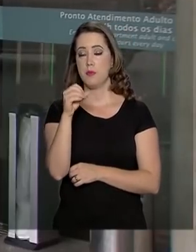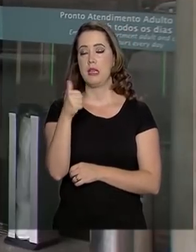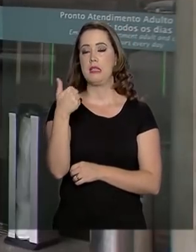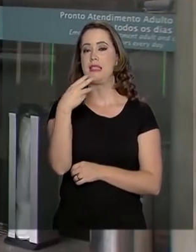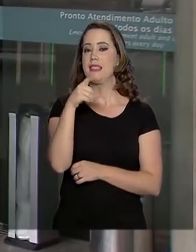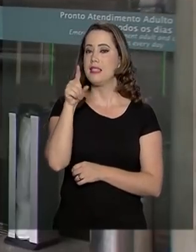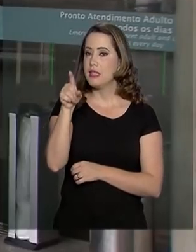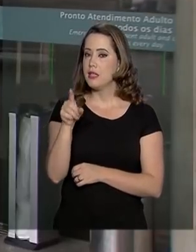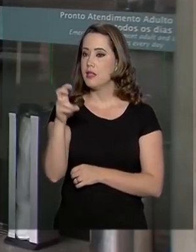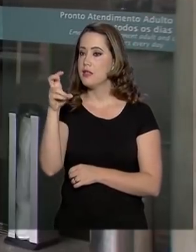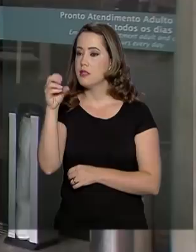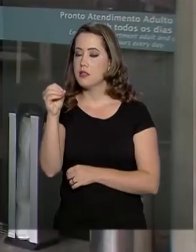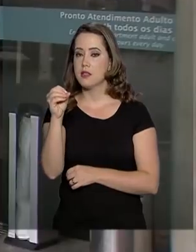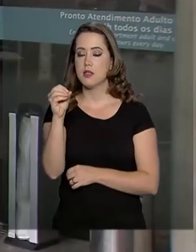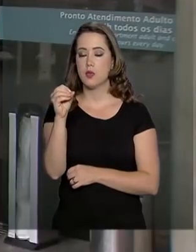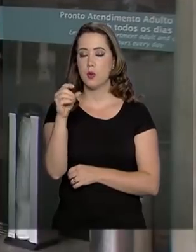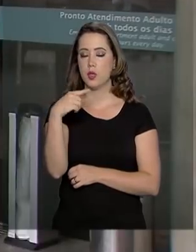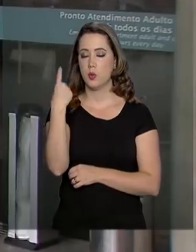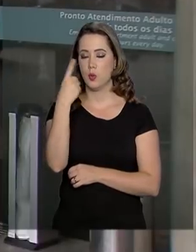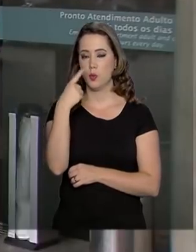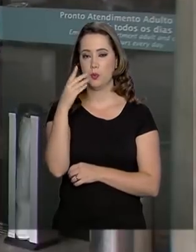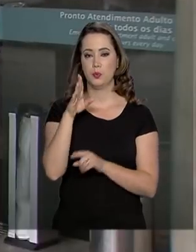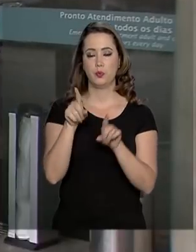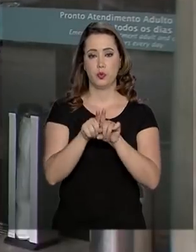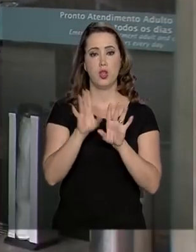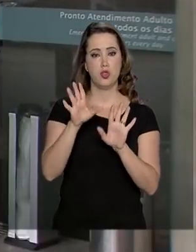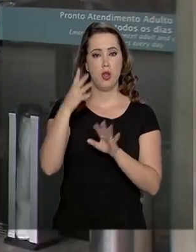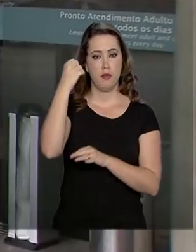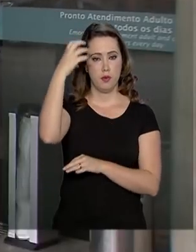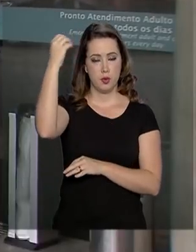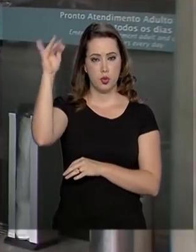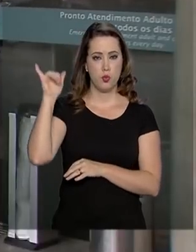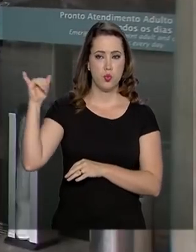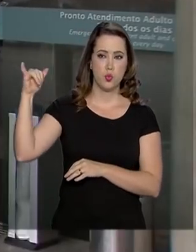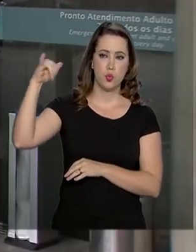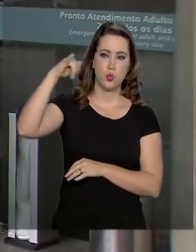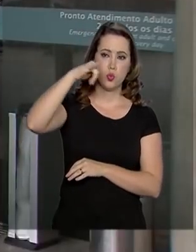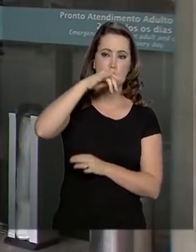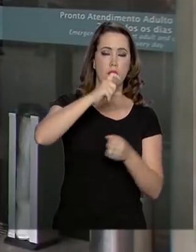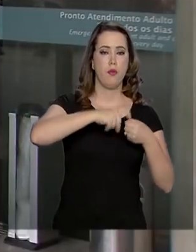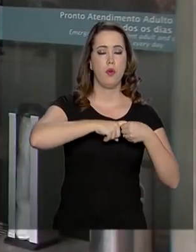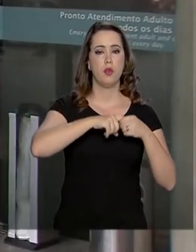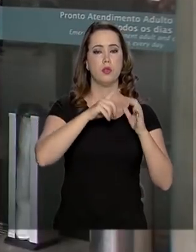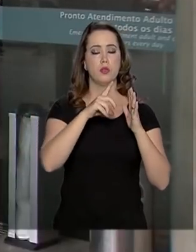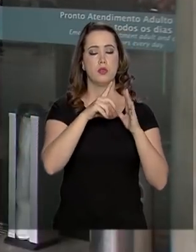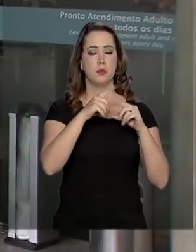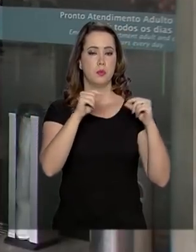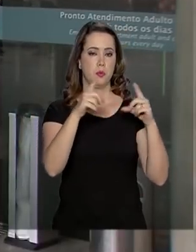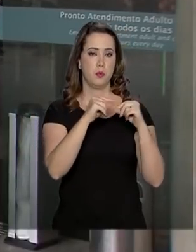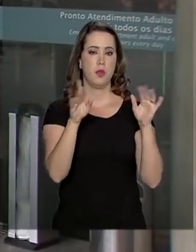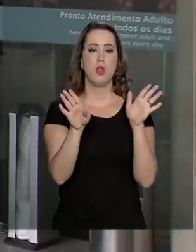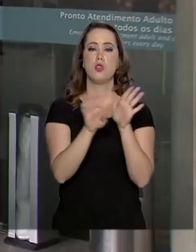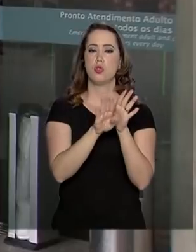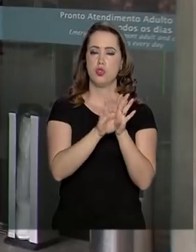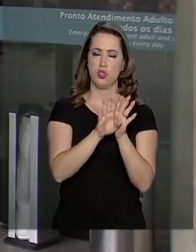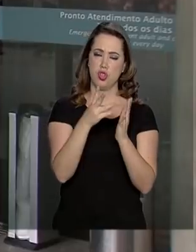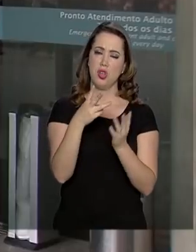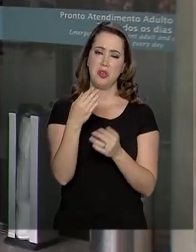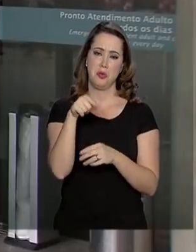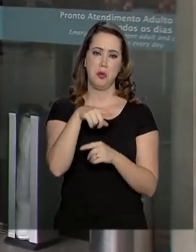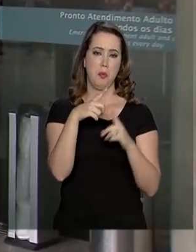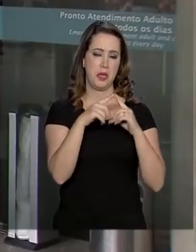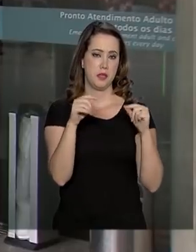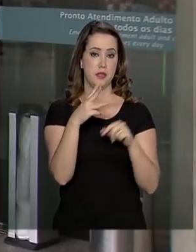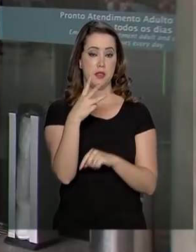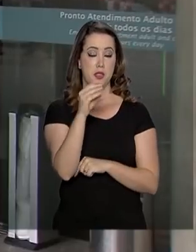está no avião indo para Brasília e deve chegar à capital federal nas próximas meia hora. O